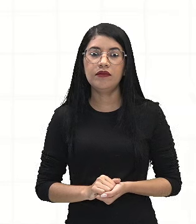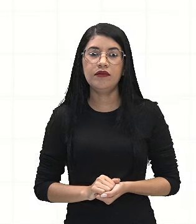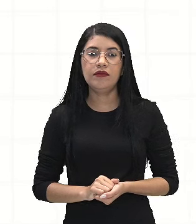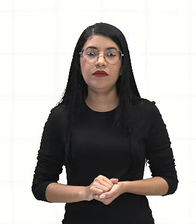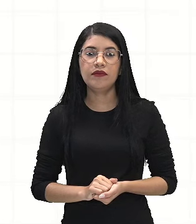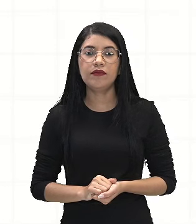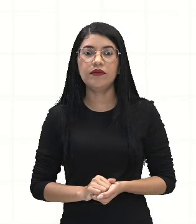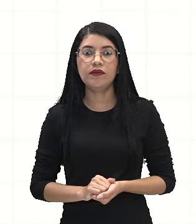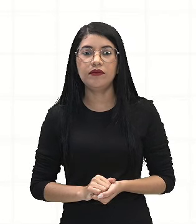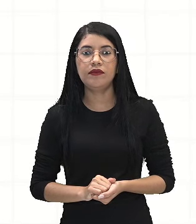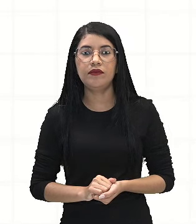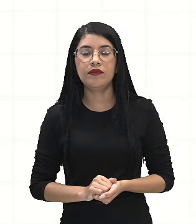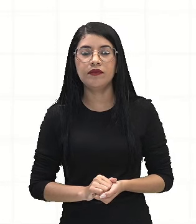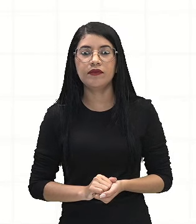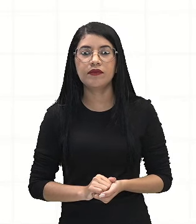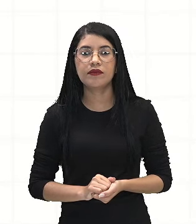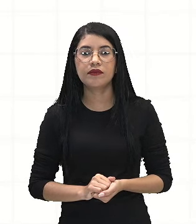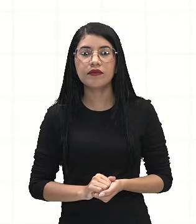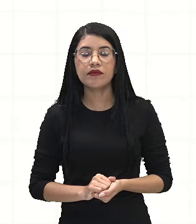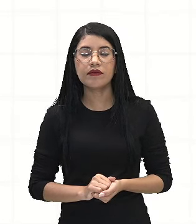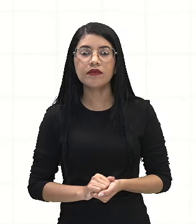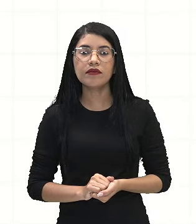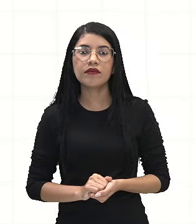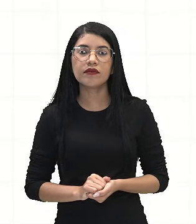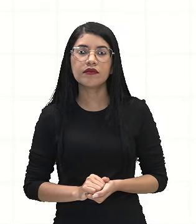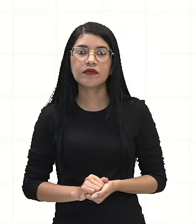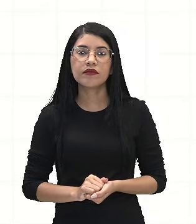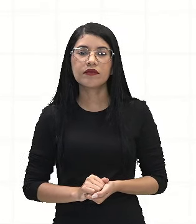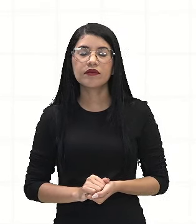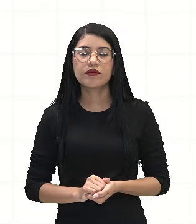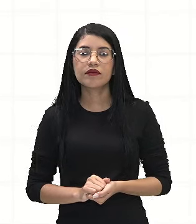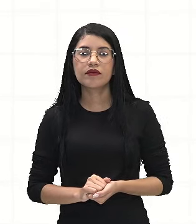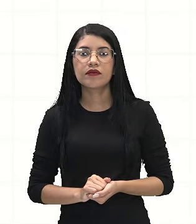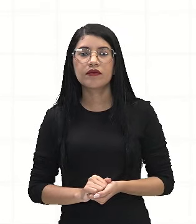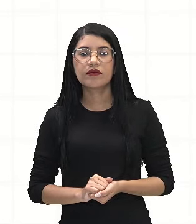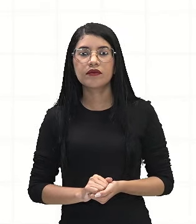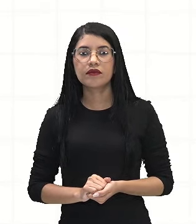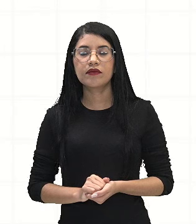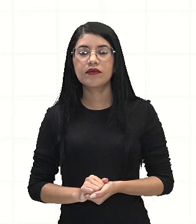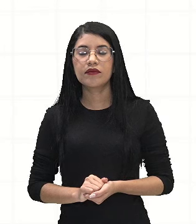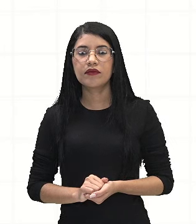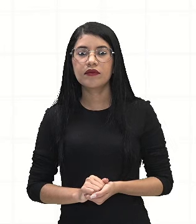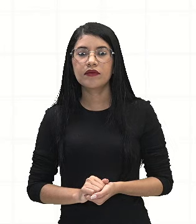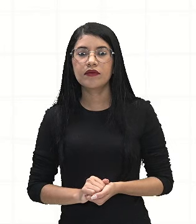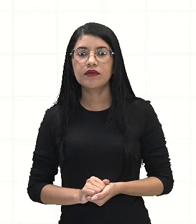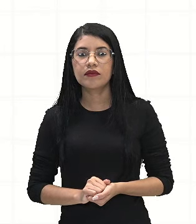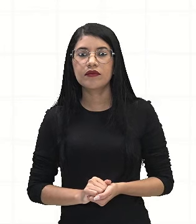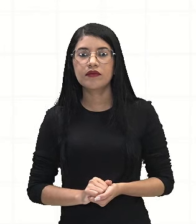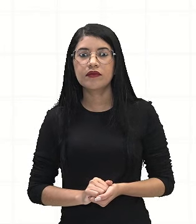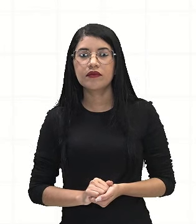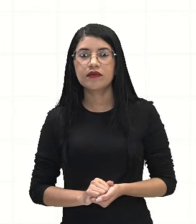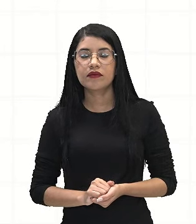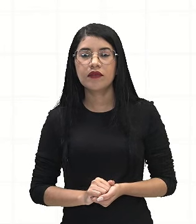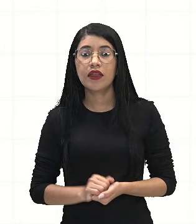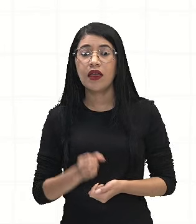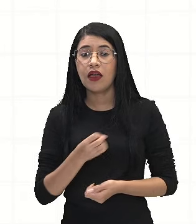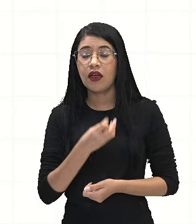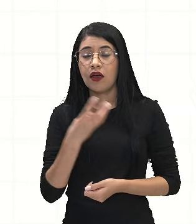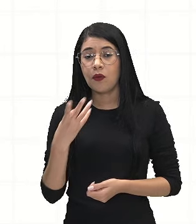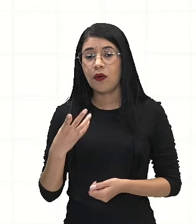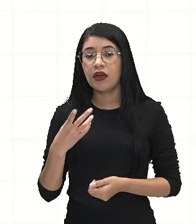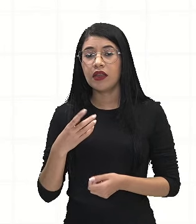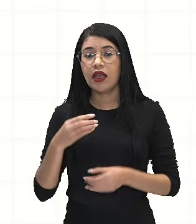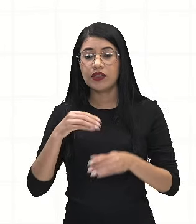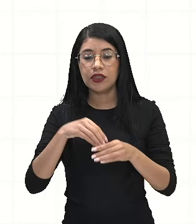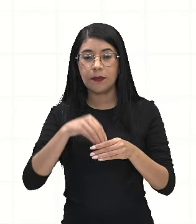A probabilidade desse evento A, né? Vai ser o quê? Vai ser exatamente a quantidade de